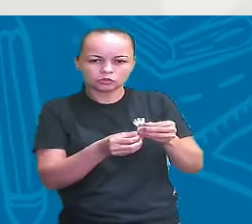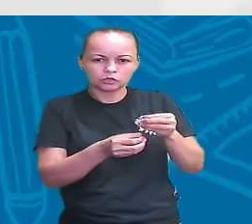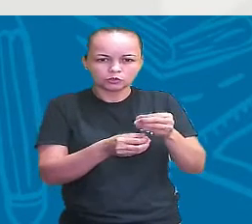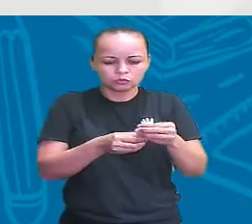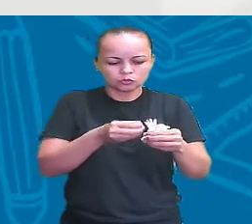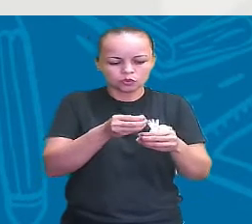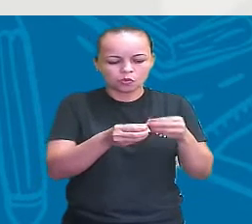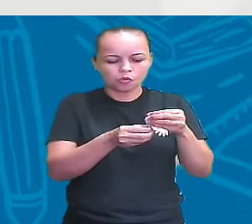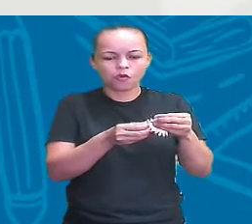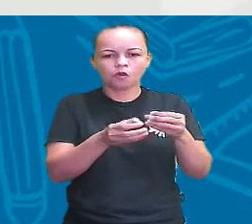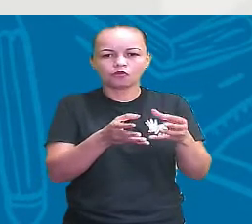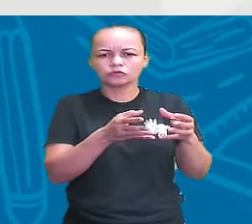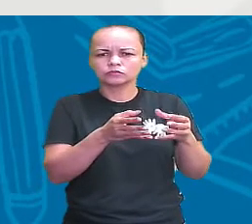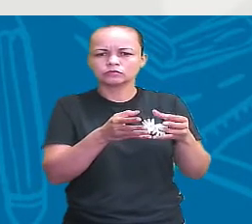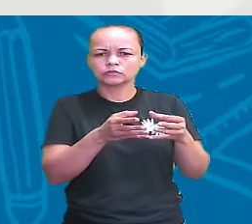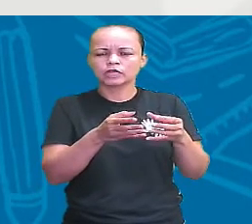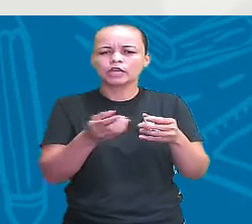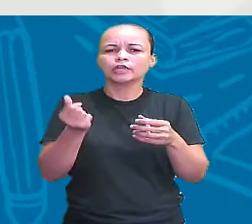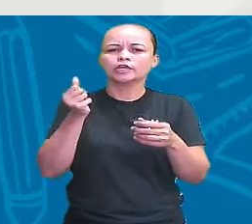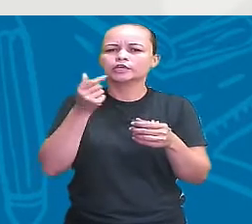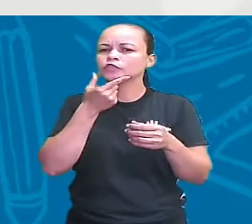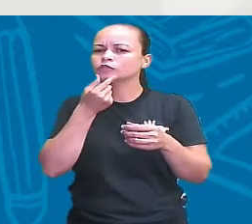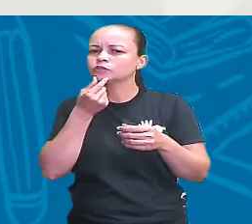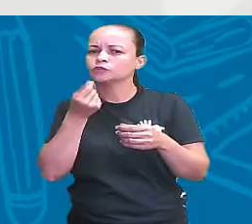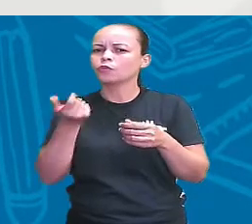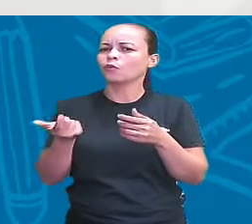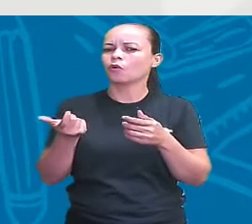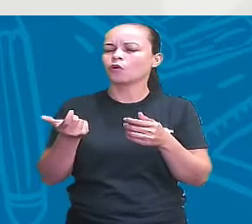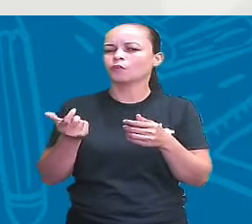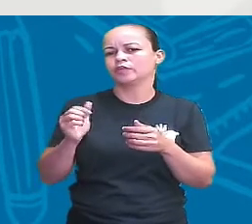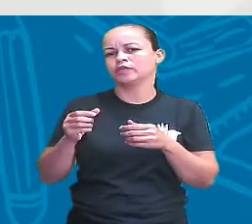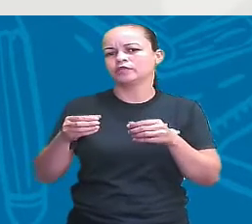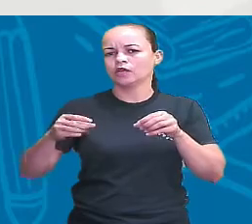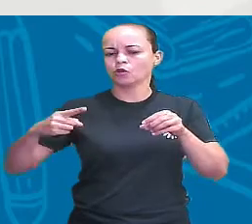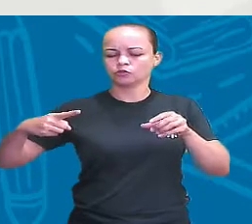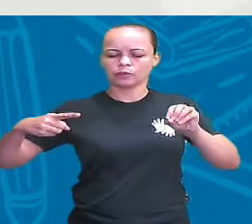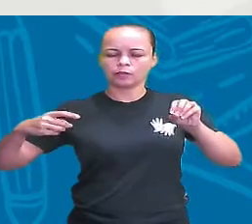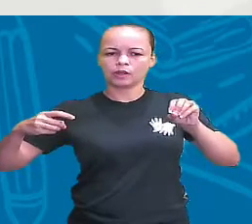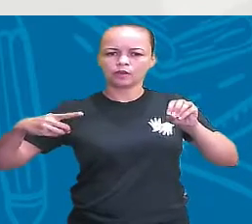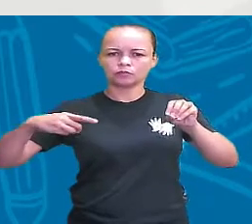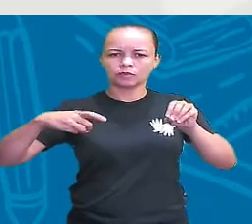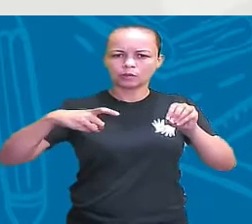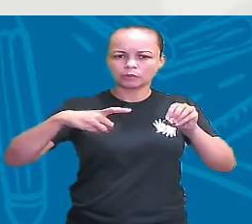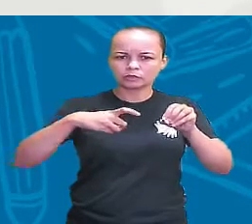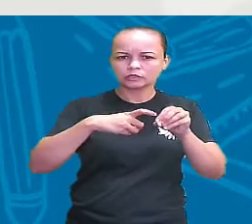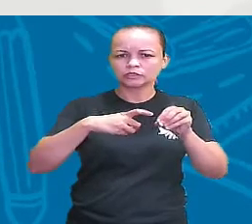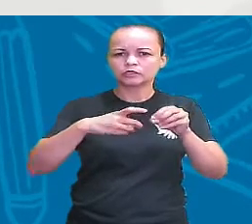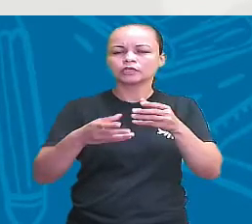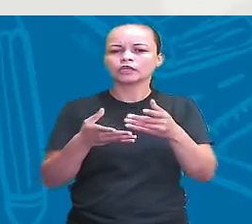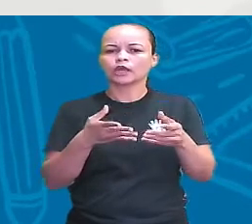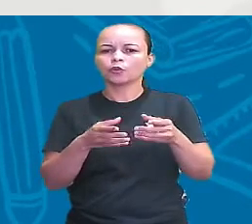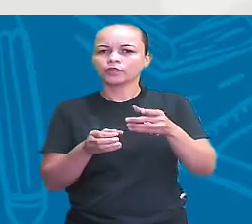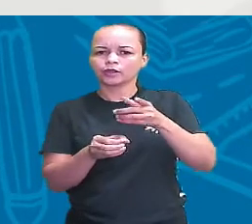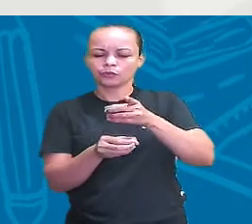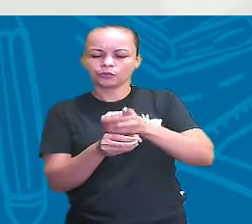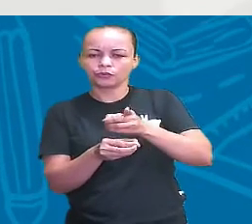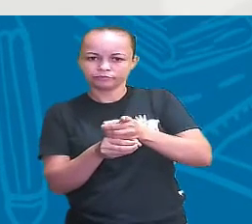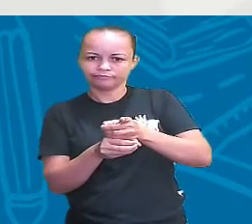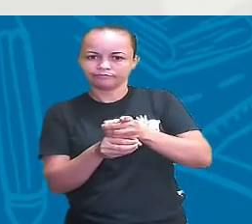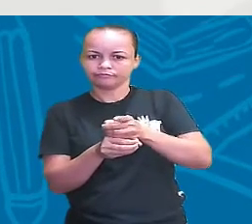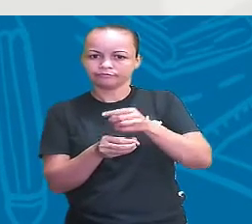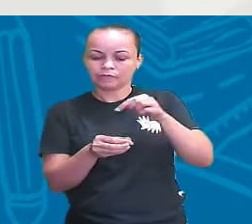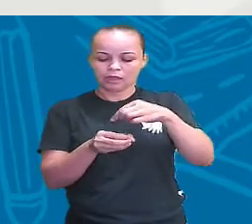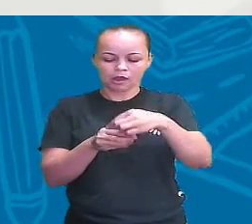E quais seriam as gônodas masculinas que produzem o espermatozoide? Os testículos. Então, se você está conseguindo perceber